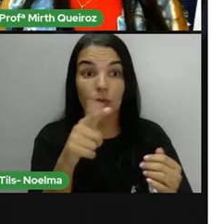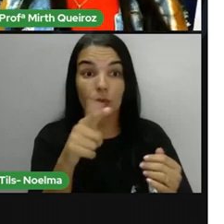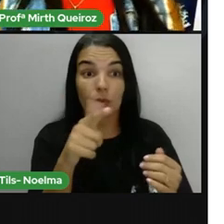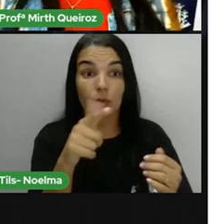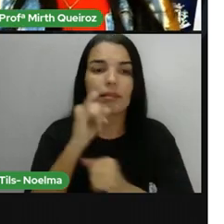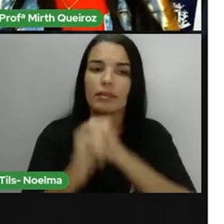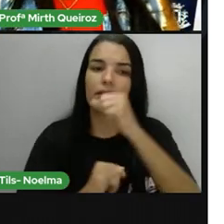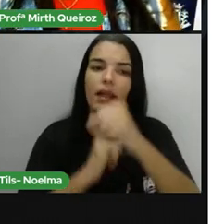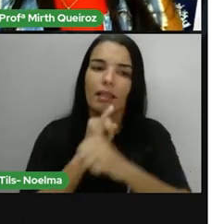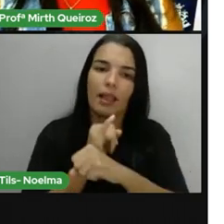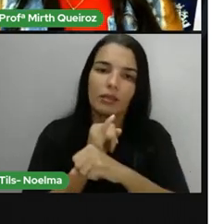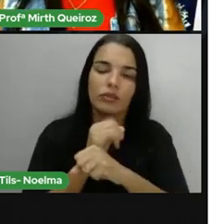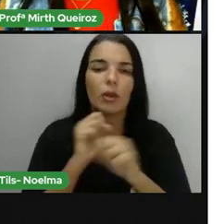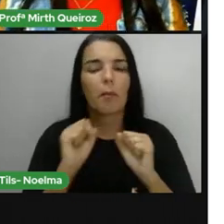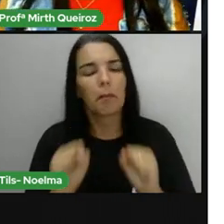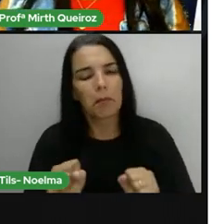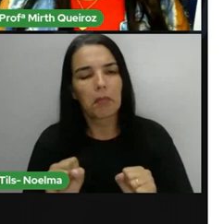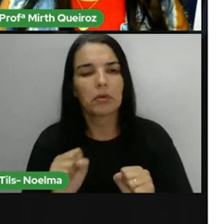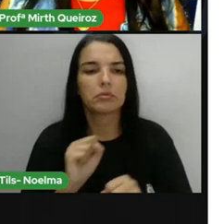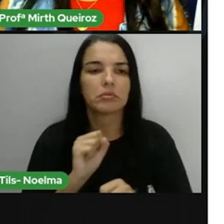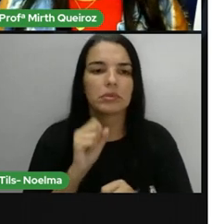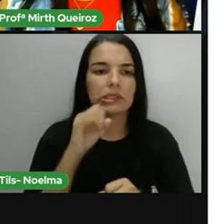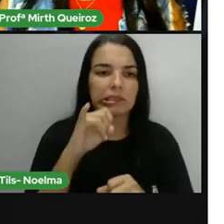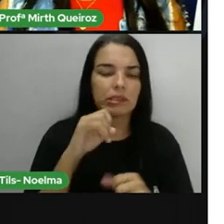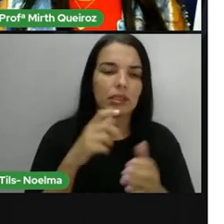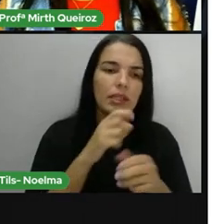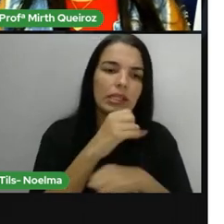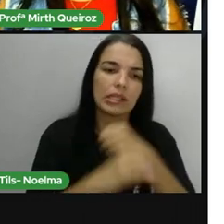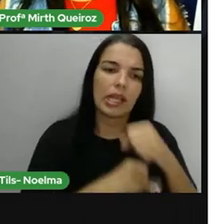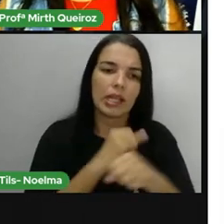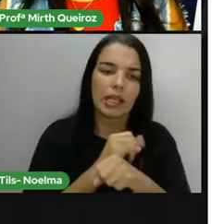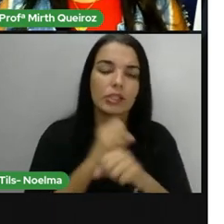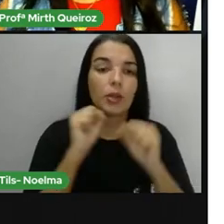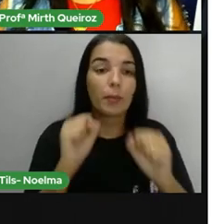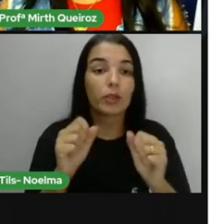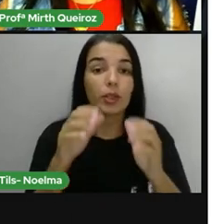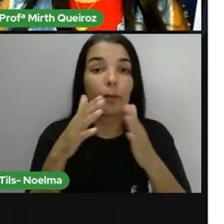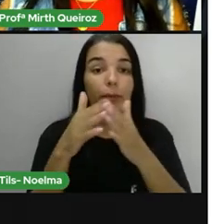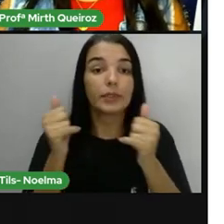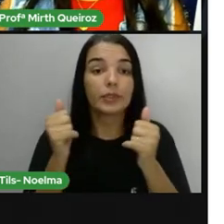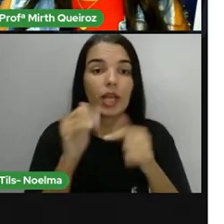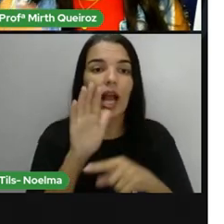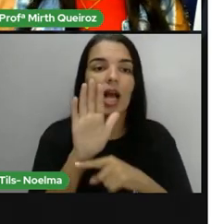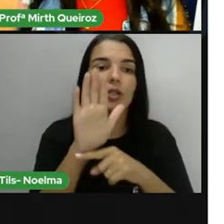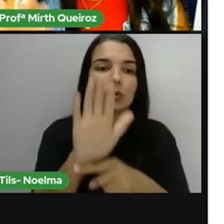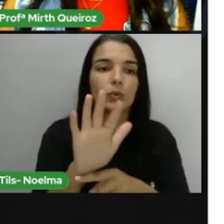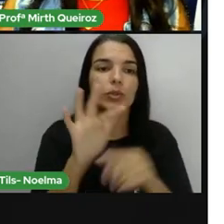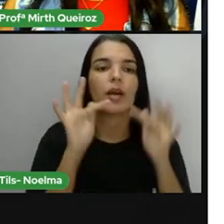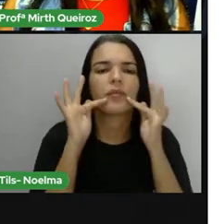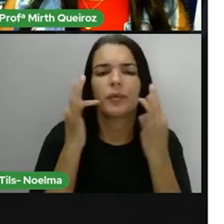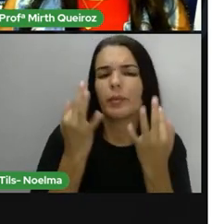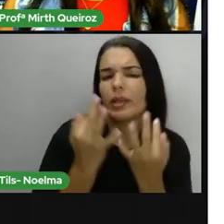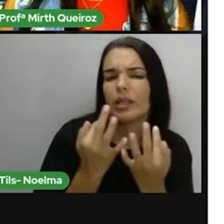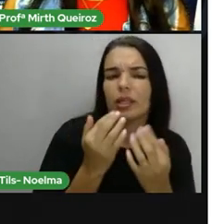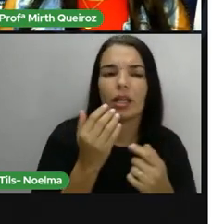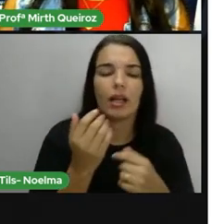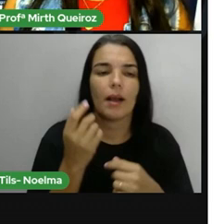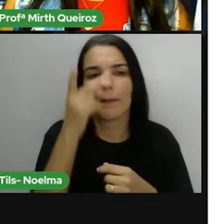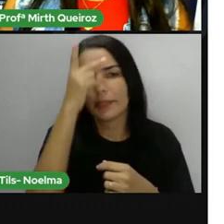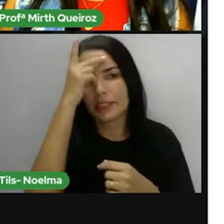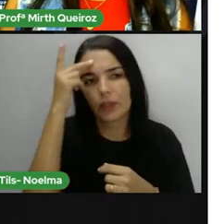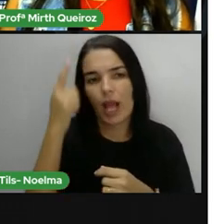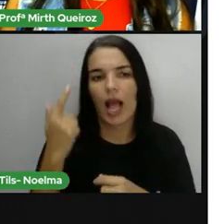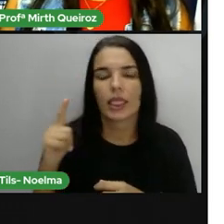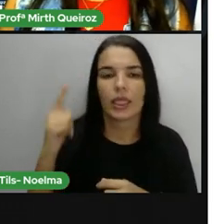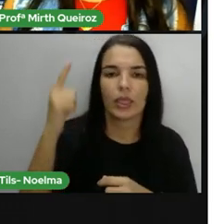tiverem a internet também. Então, peça ajuda aí a um adulto, né? Ou até mesmo lendo texto. Dá para